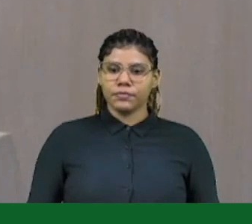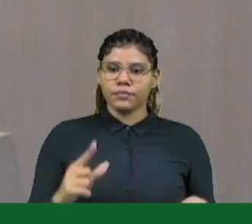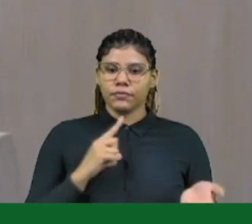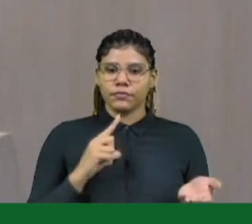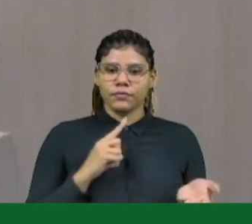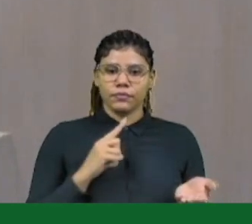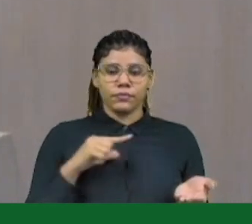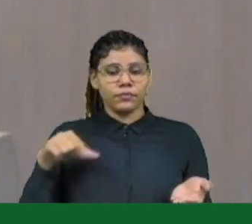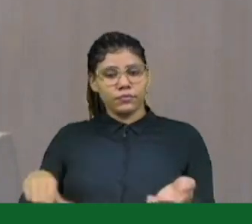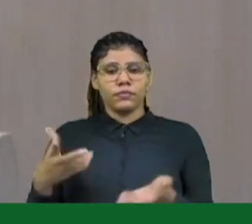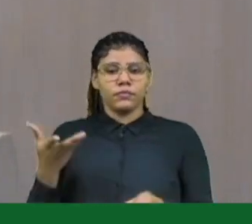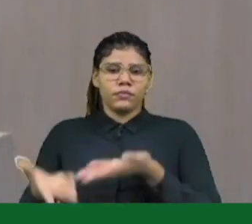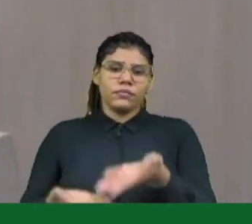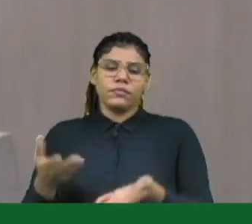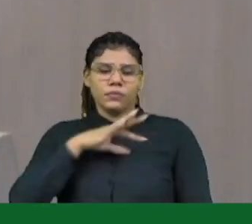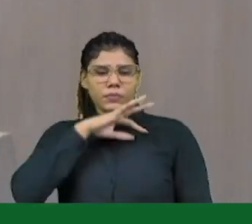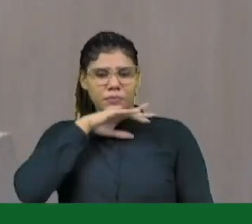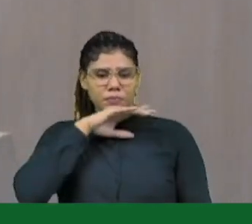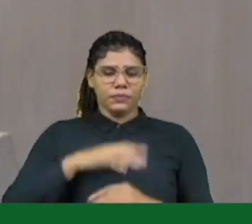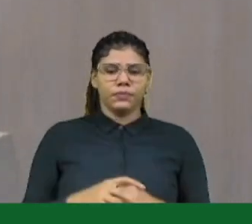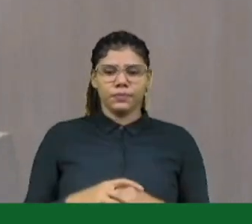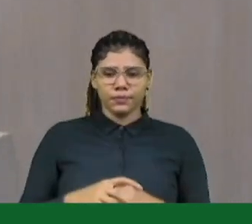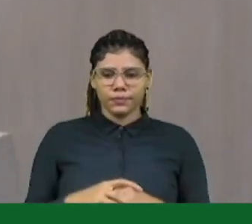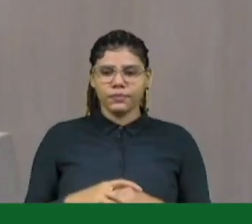prestação de serviços ou serviços de qualidade, como é aquilo que a Enel faz.